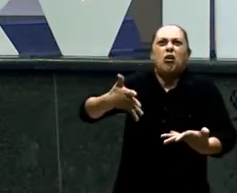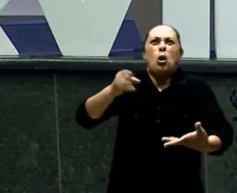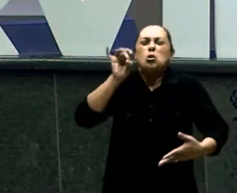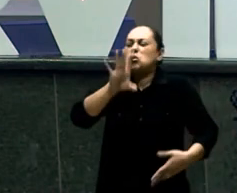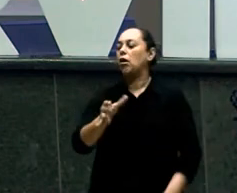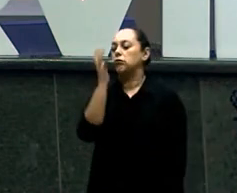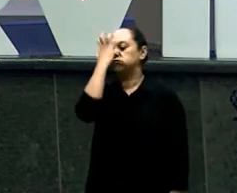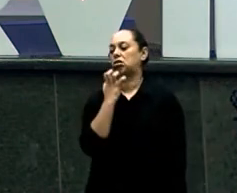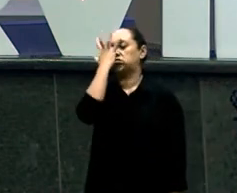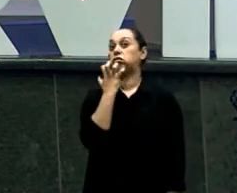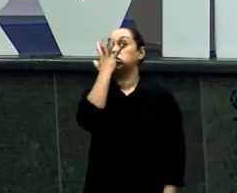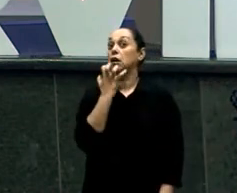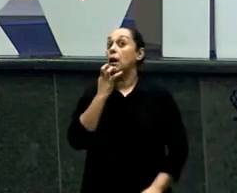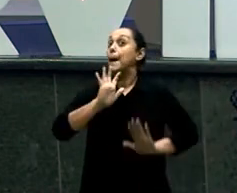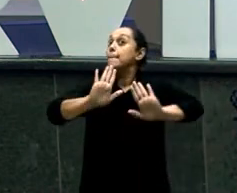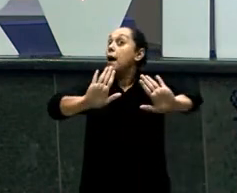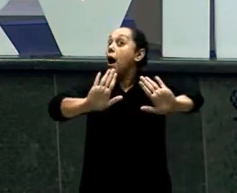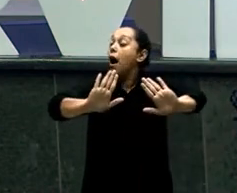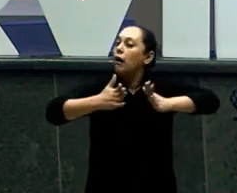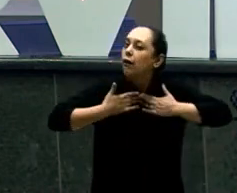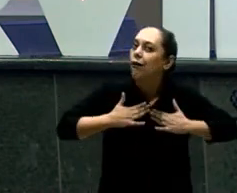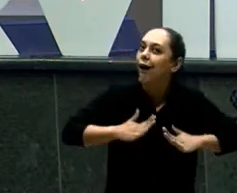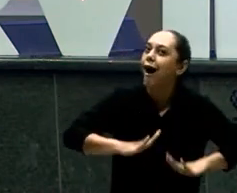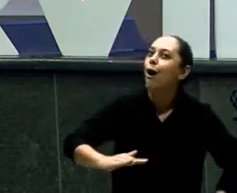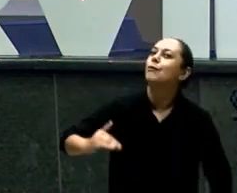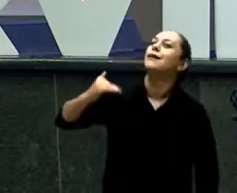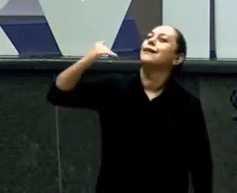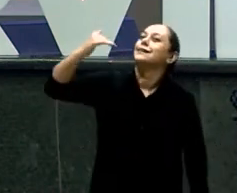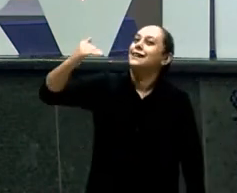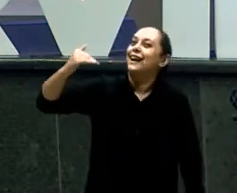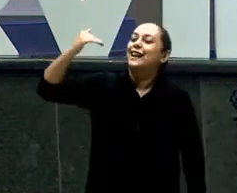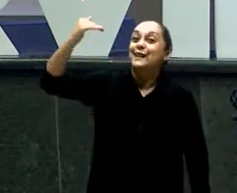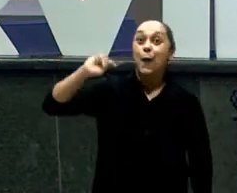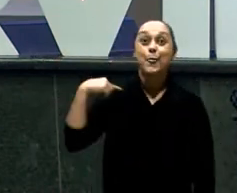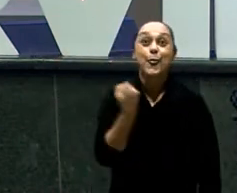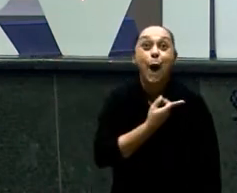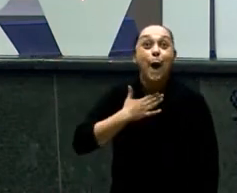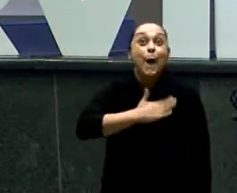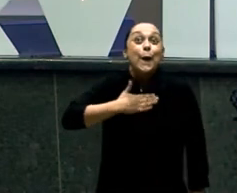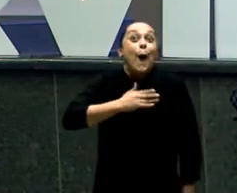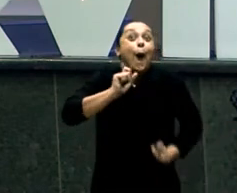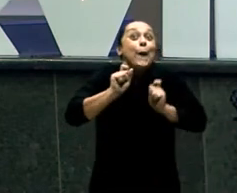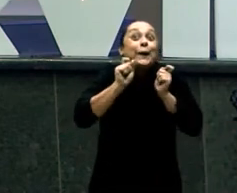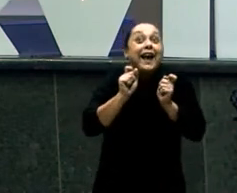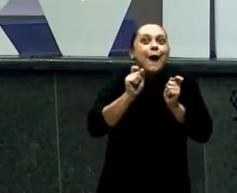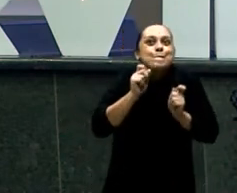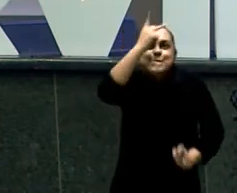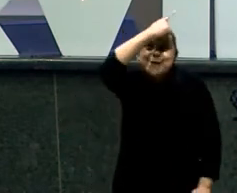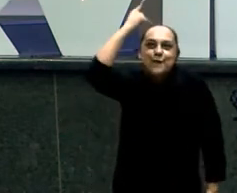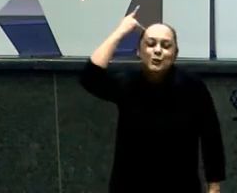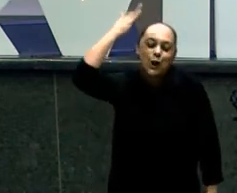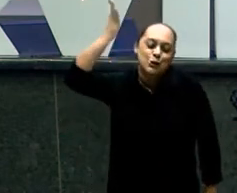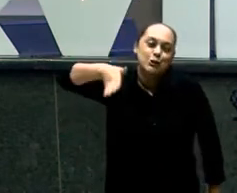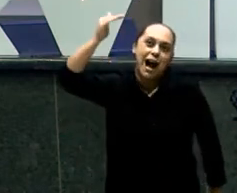quer ver os meninos prontos A gente só quer a igreja A gente só quer a liderança Mas quando